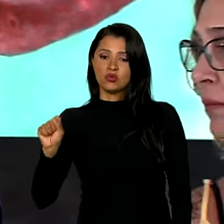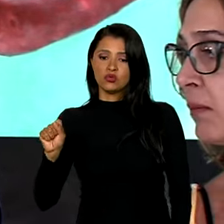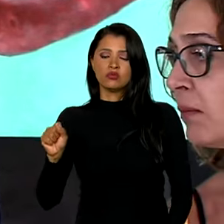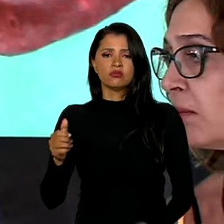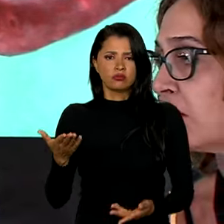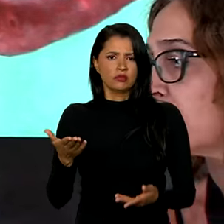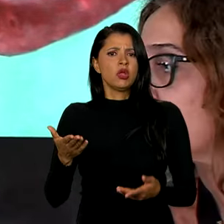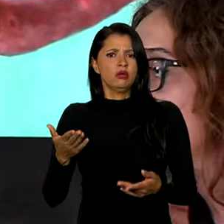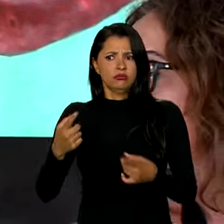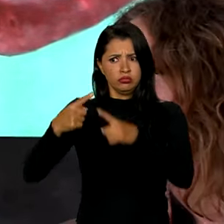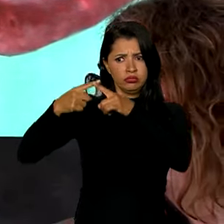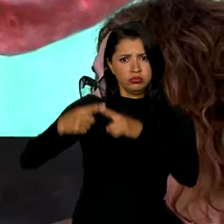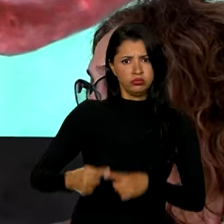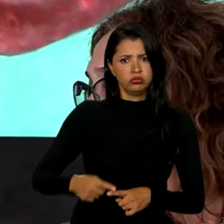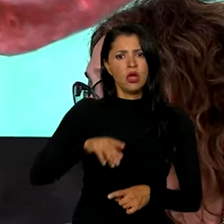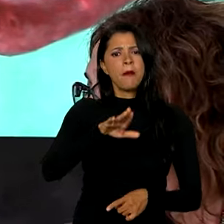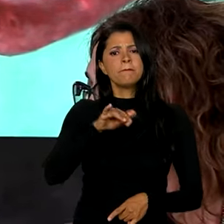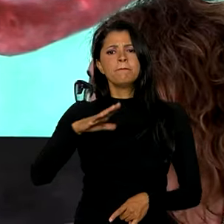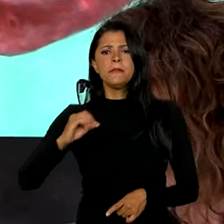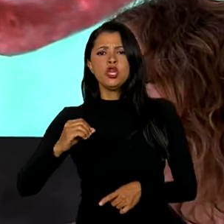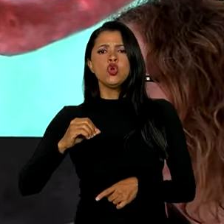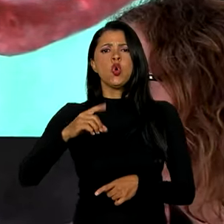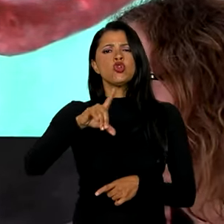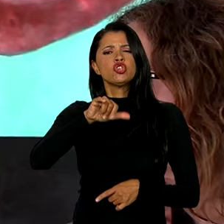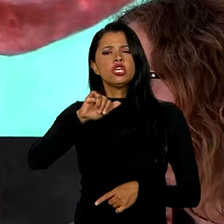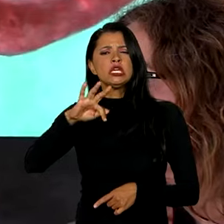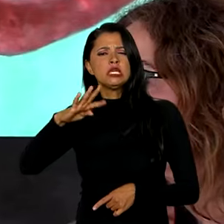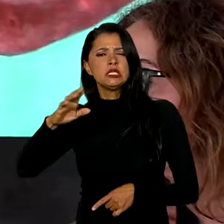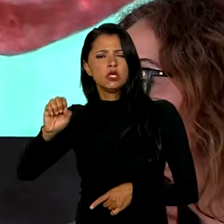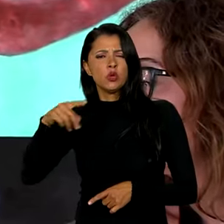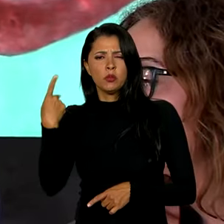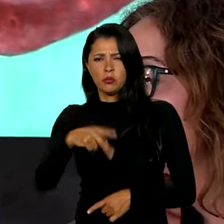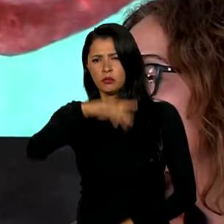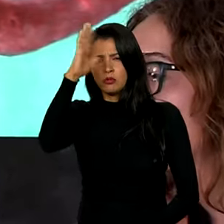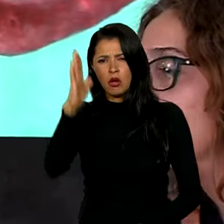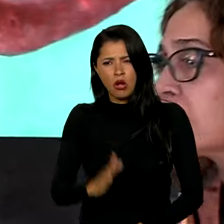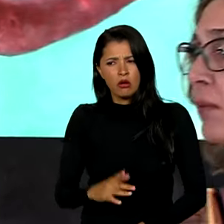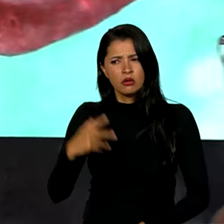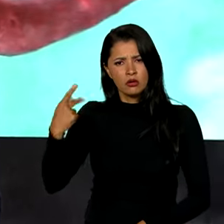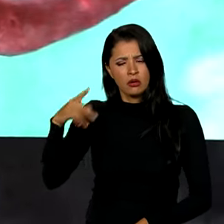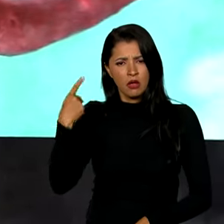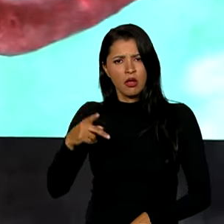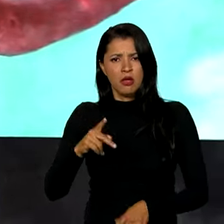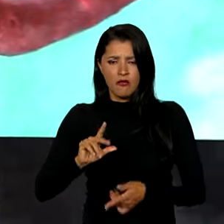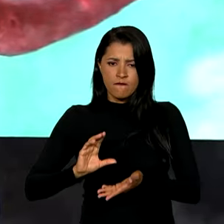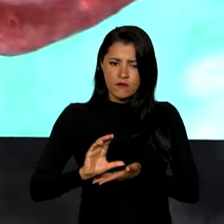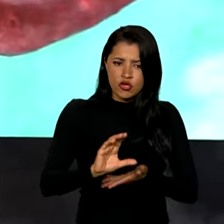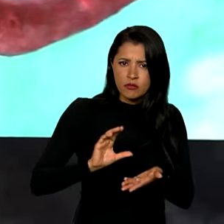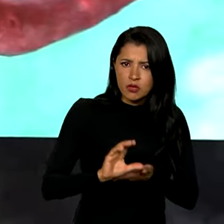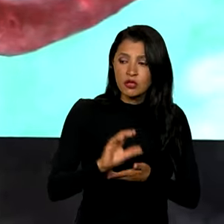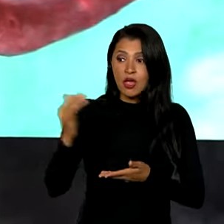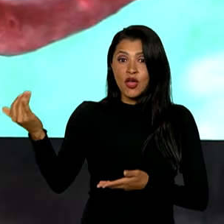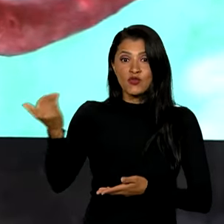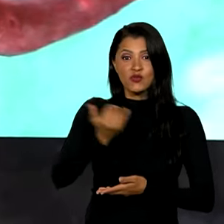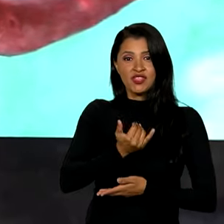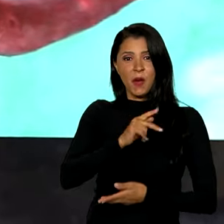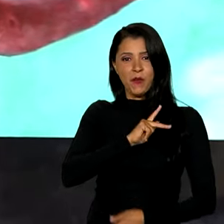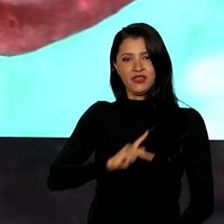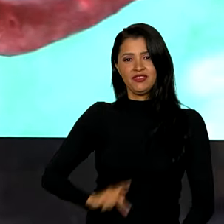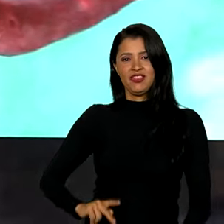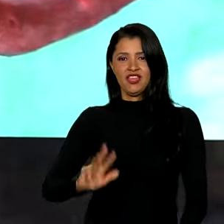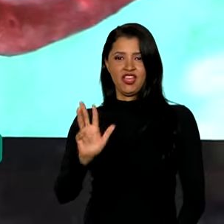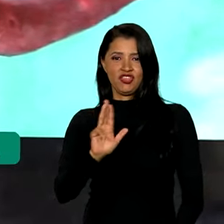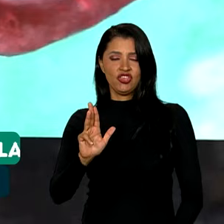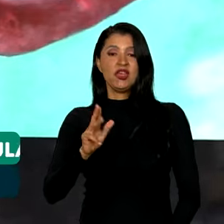competitivo o biodiesel brasileiro. Uma projeção deles de investimento e anunciaram ao presidente Lula de